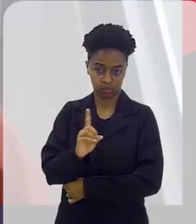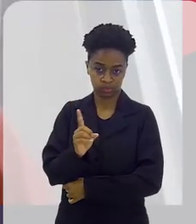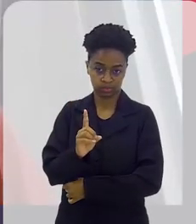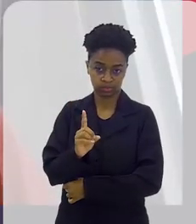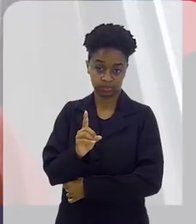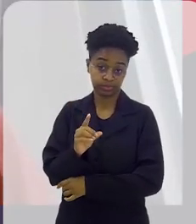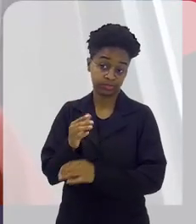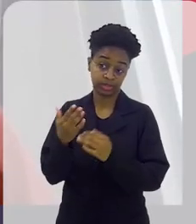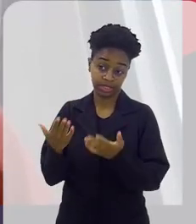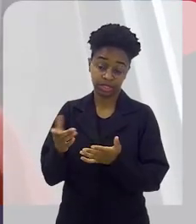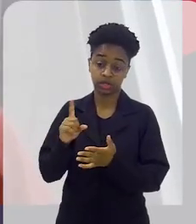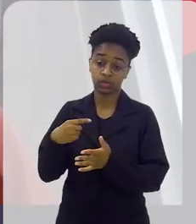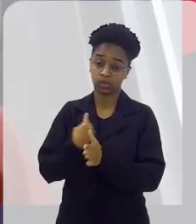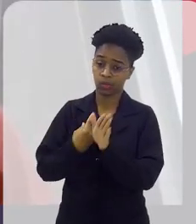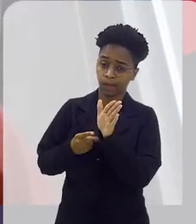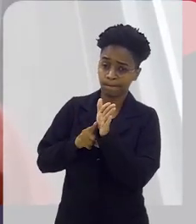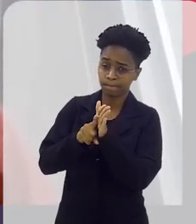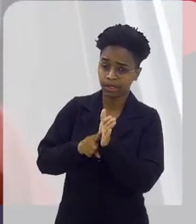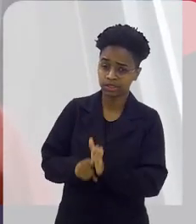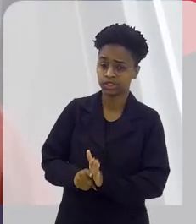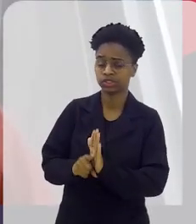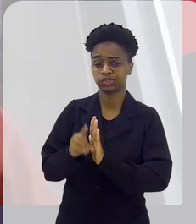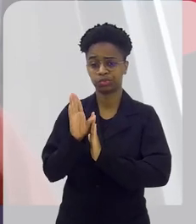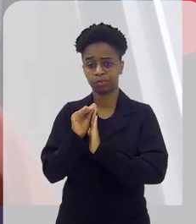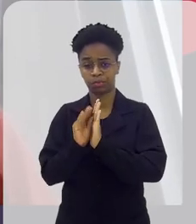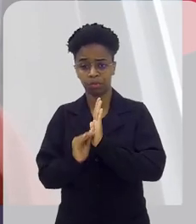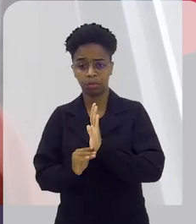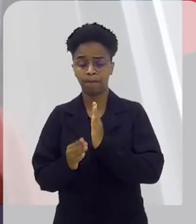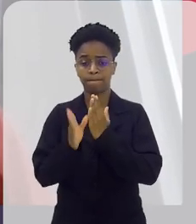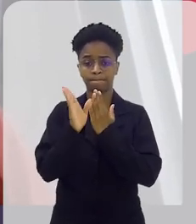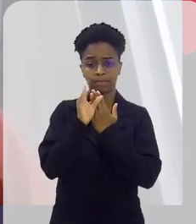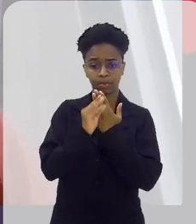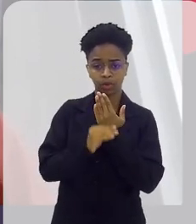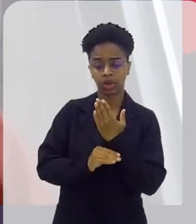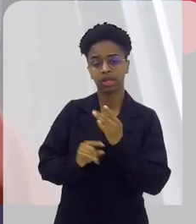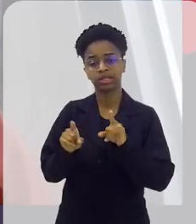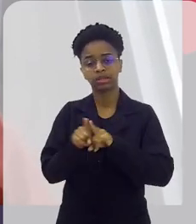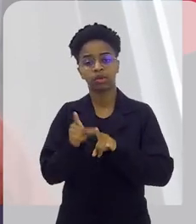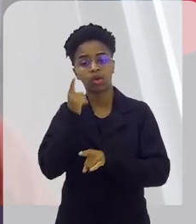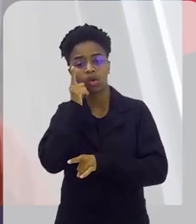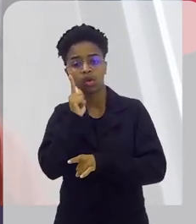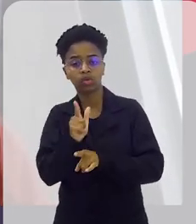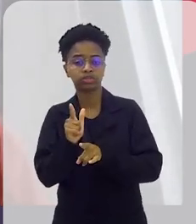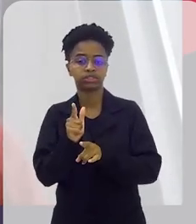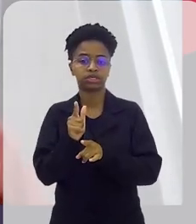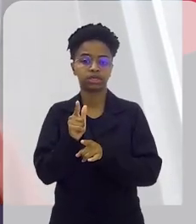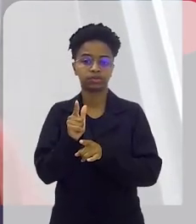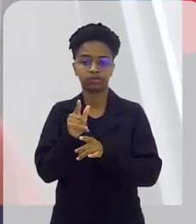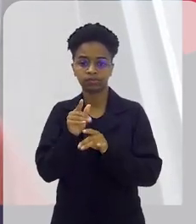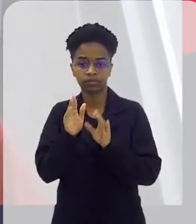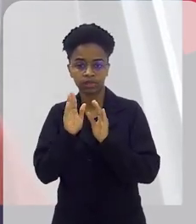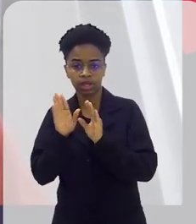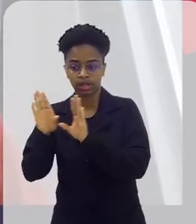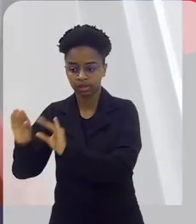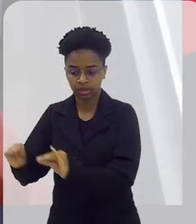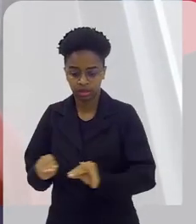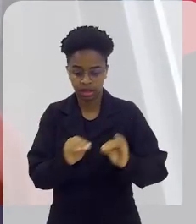Nós, através de levantamentos de bibliográficos, pesquisa, conseguimos encaminhar o texto,